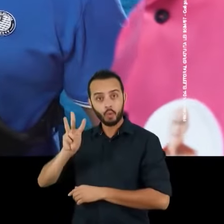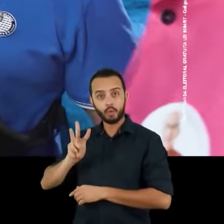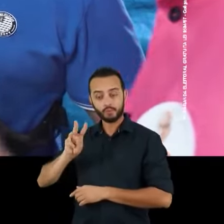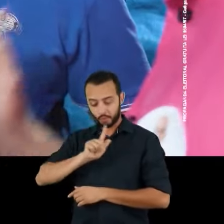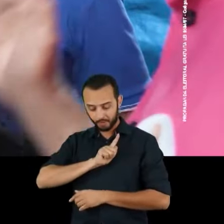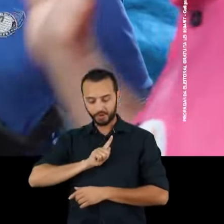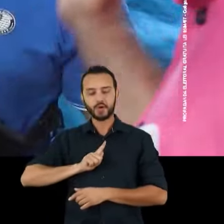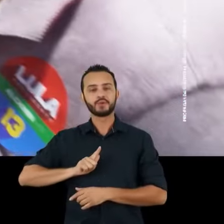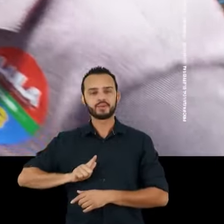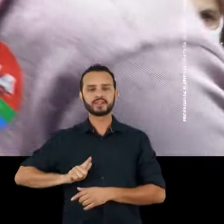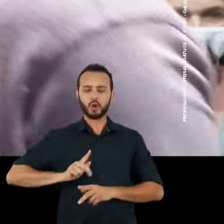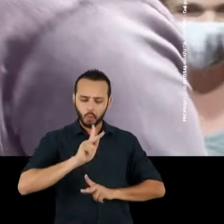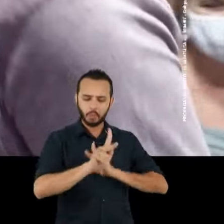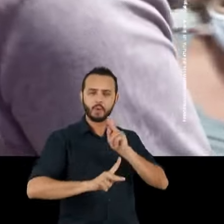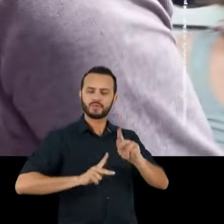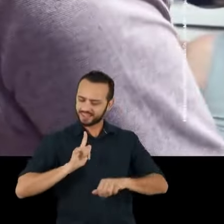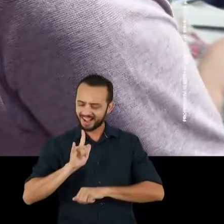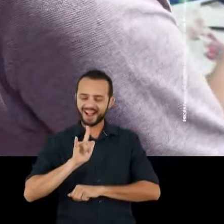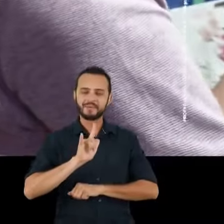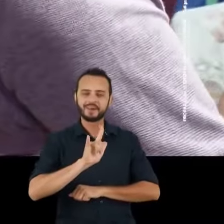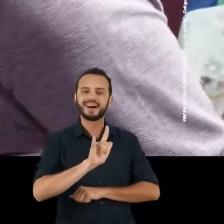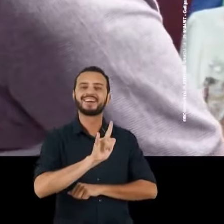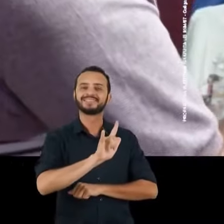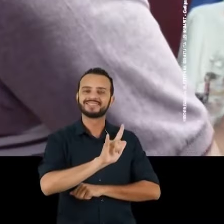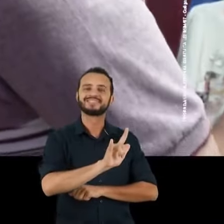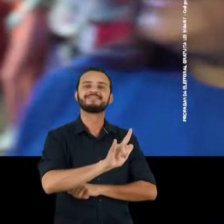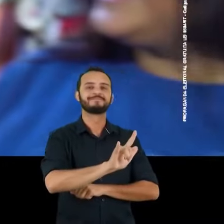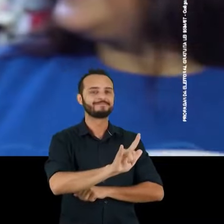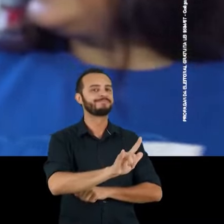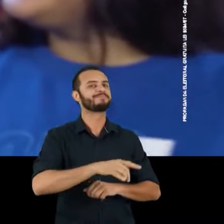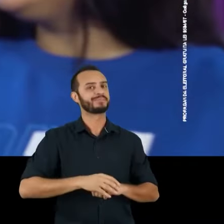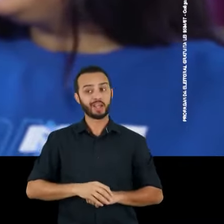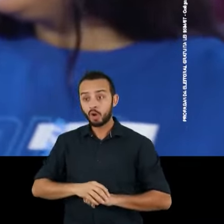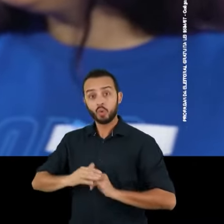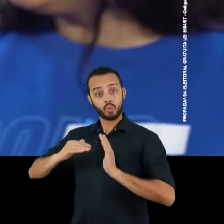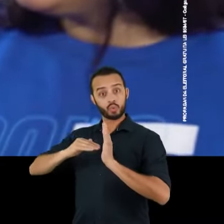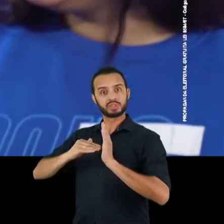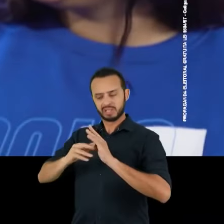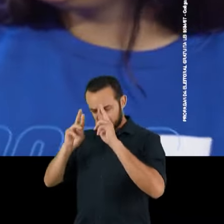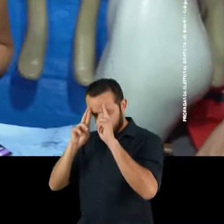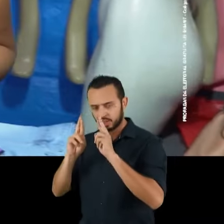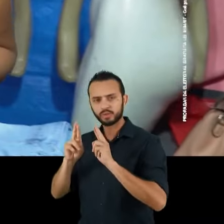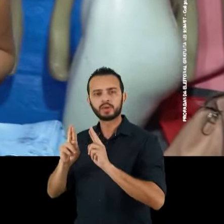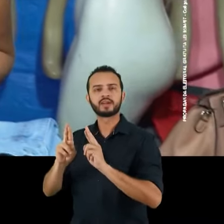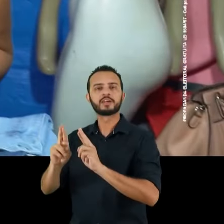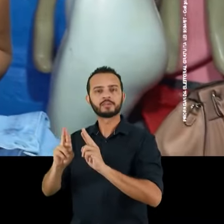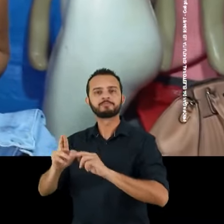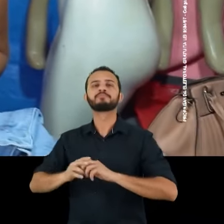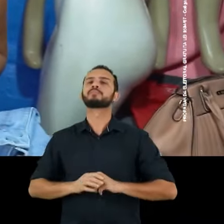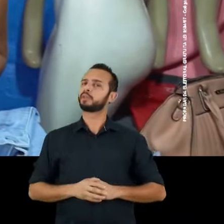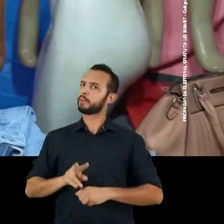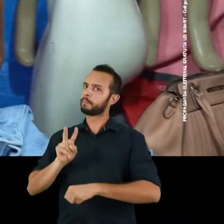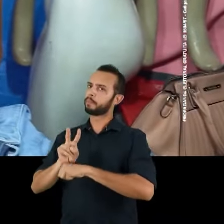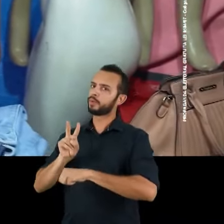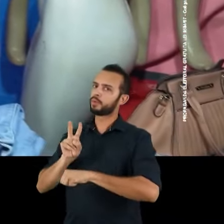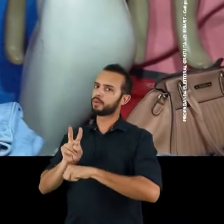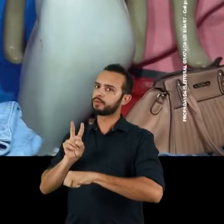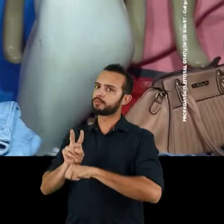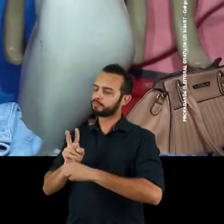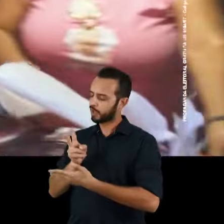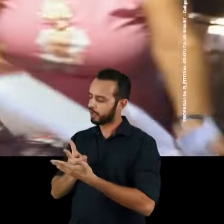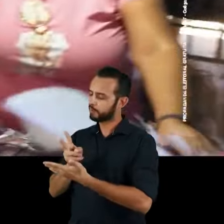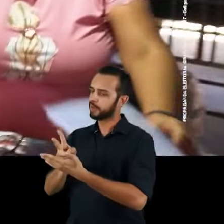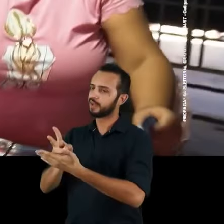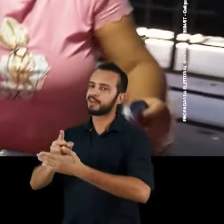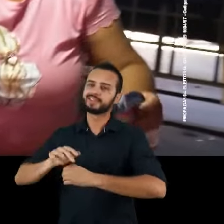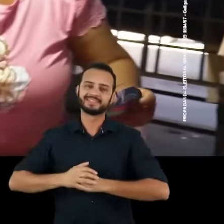o governador, o povo será amado, o cerrado respeitado, protegido e bem